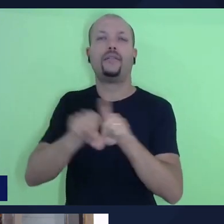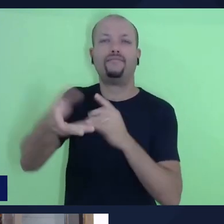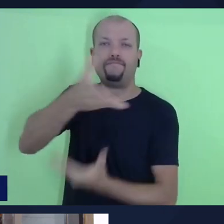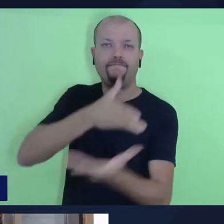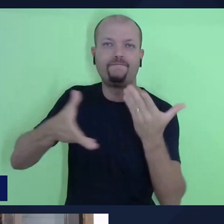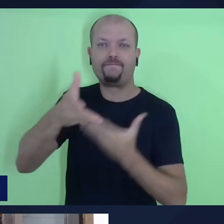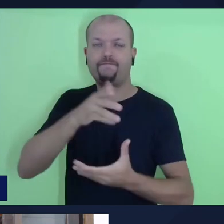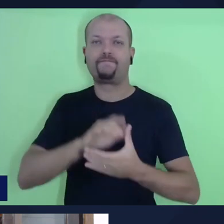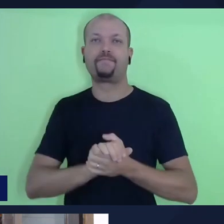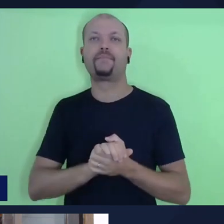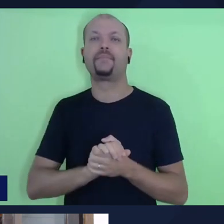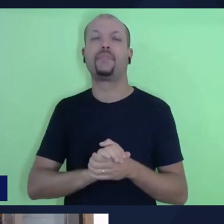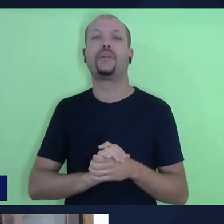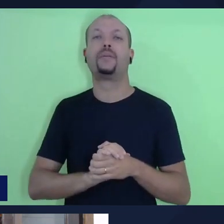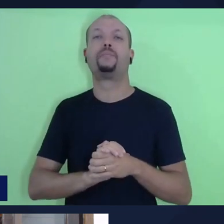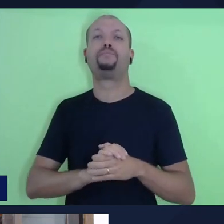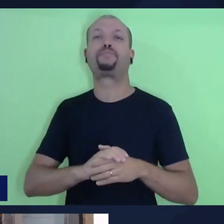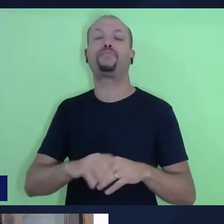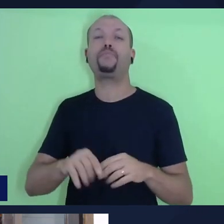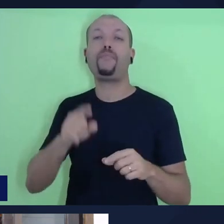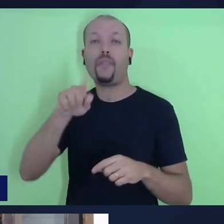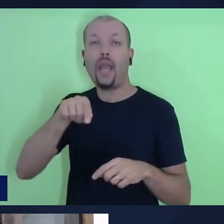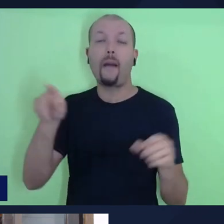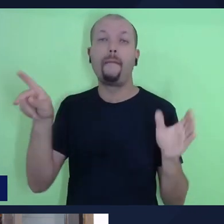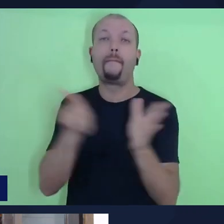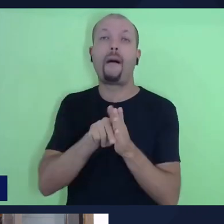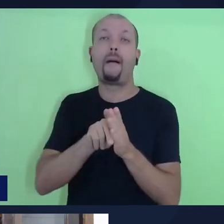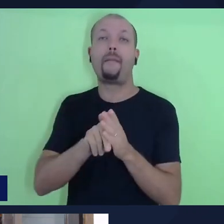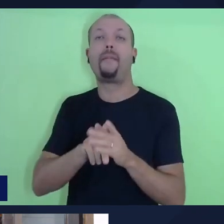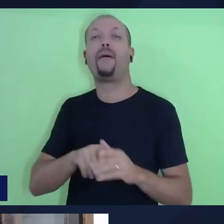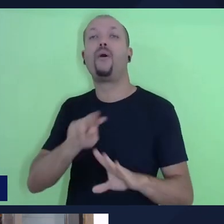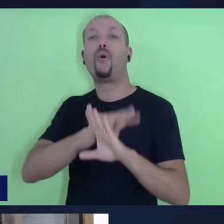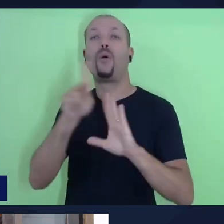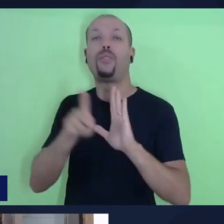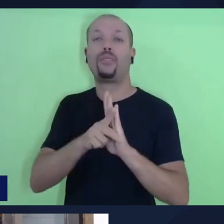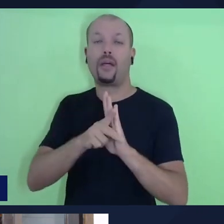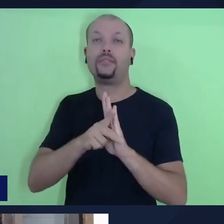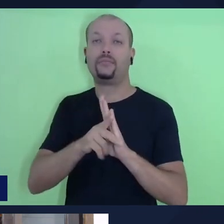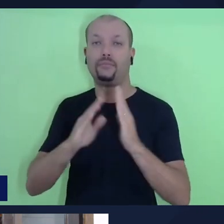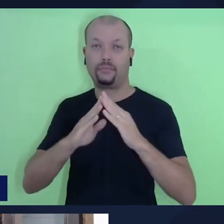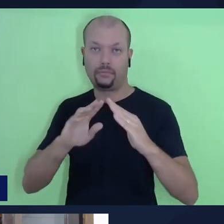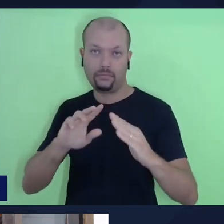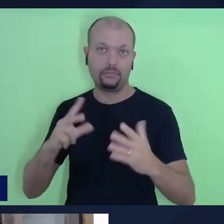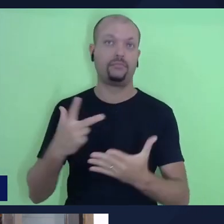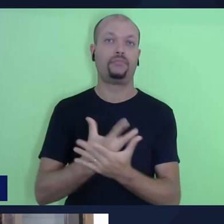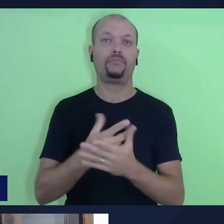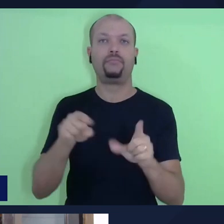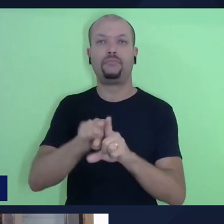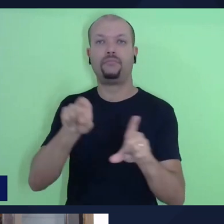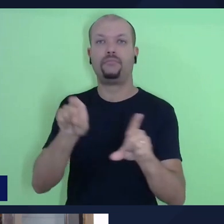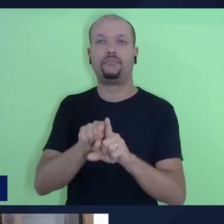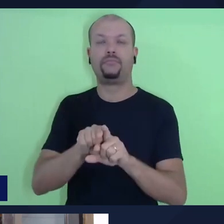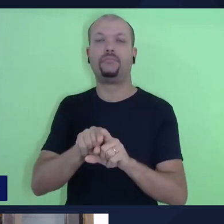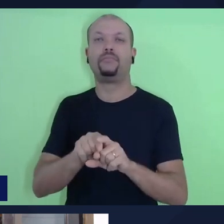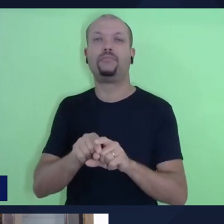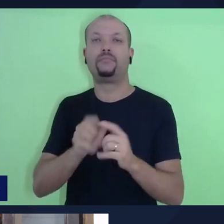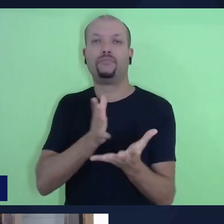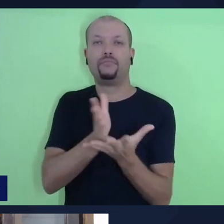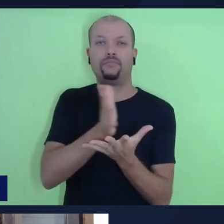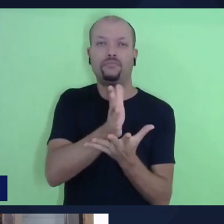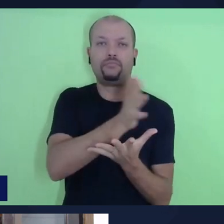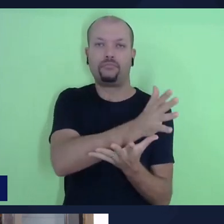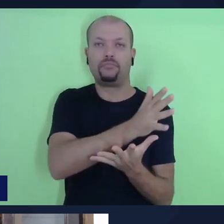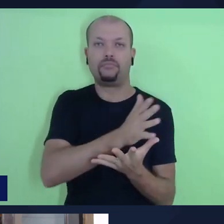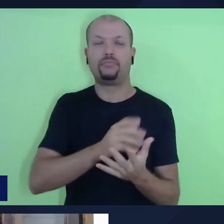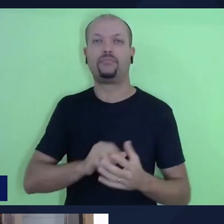parceria da Igreja do Unaspe, Engenheiro Coelho, também junto com o Ministério Adventista das Possibilidades, trazendo a